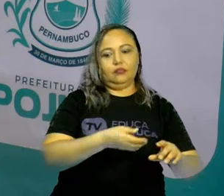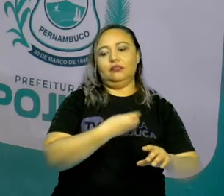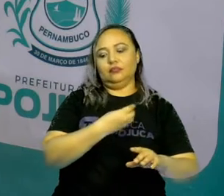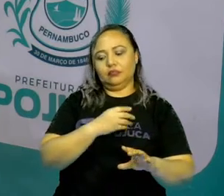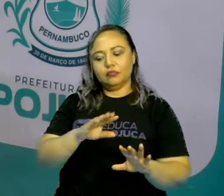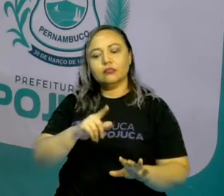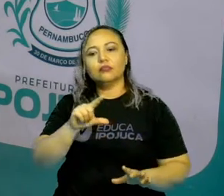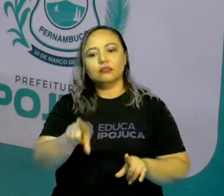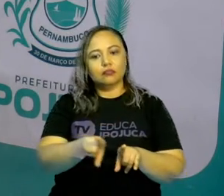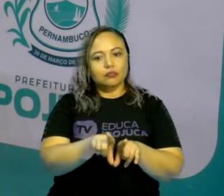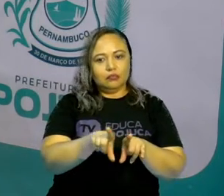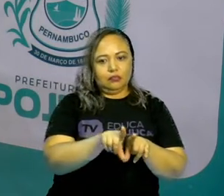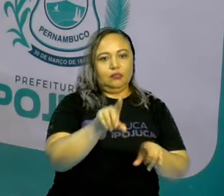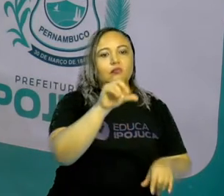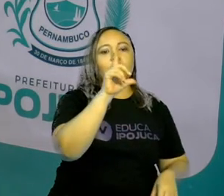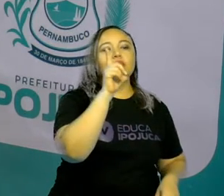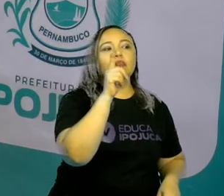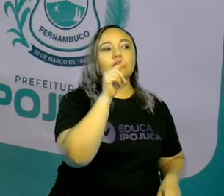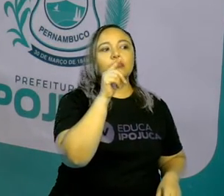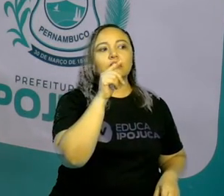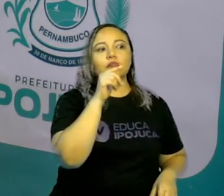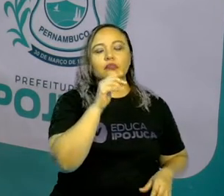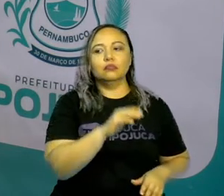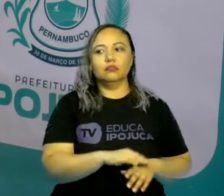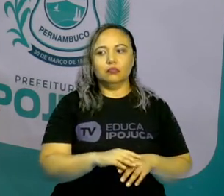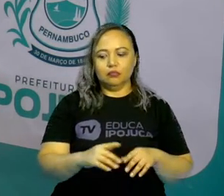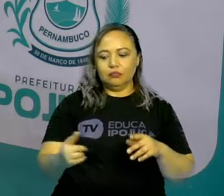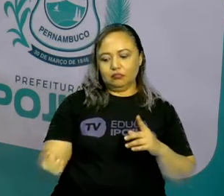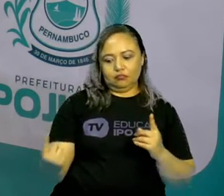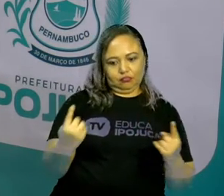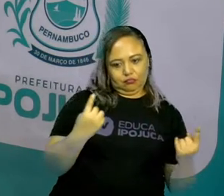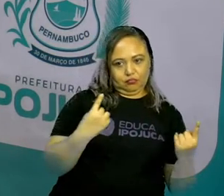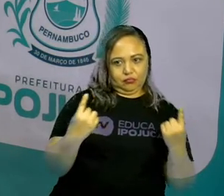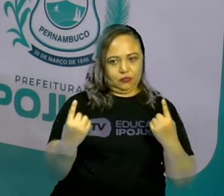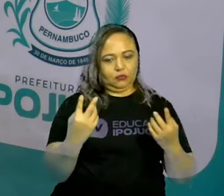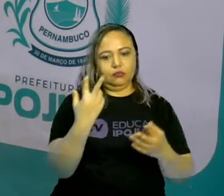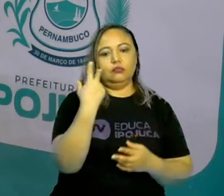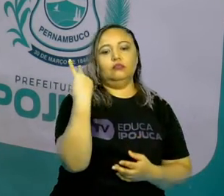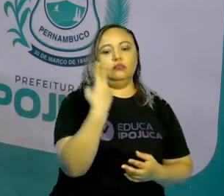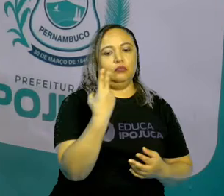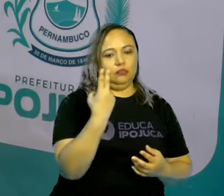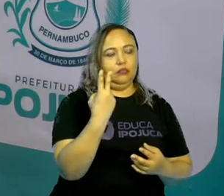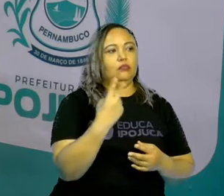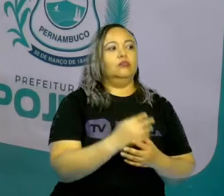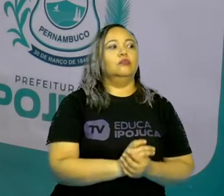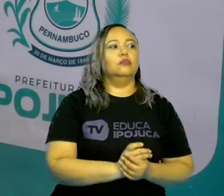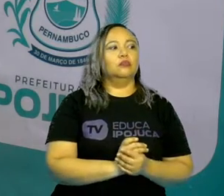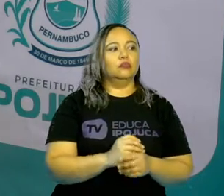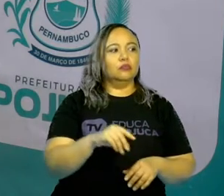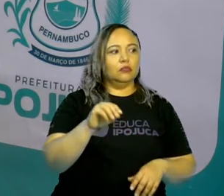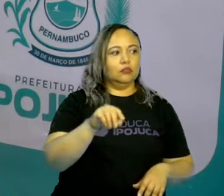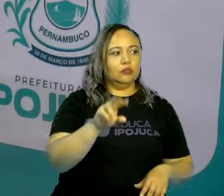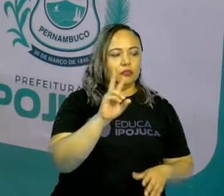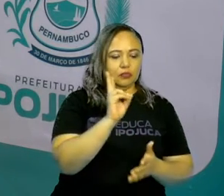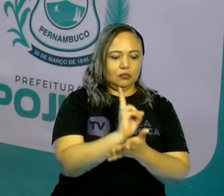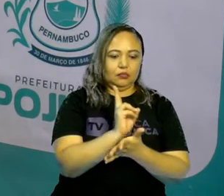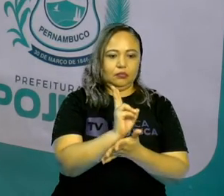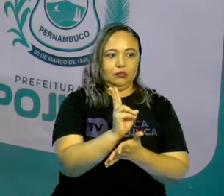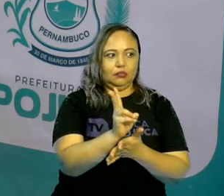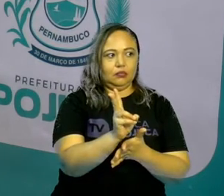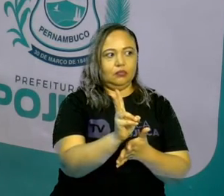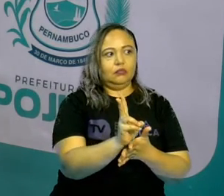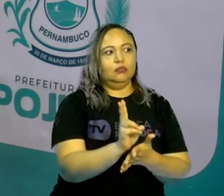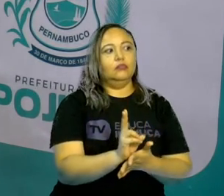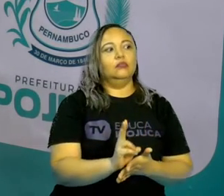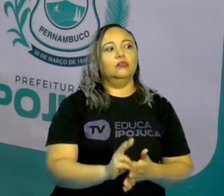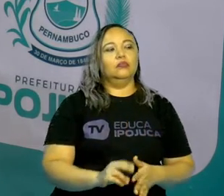nascem na água e vivem na terra. E quando sente falta d'água, ele vai pra água. Mas ele está sempre, a gente se